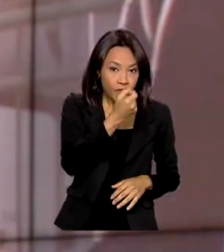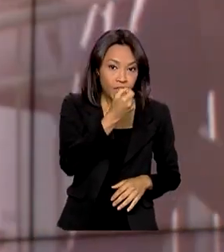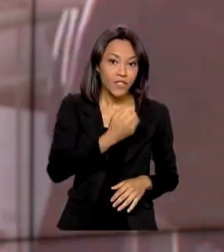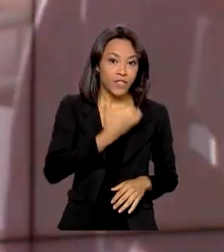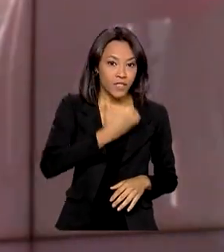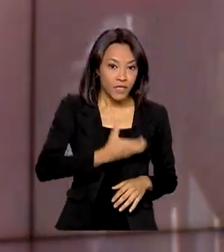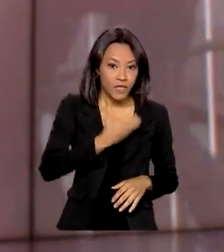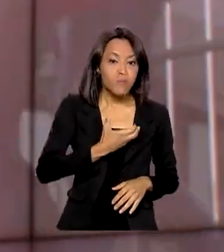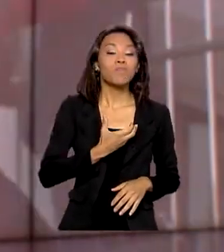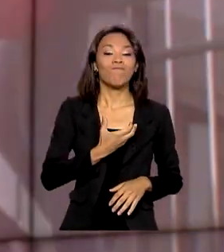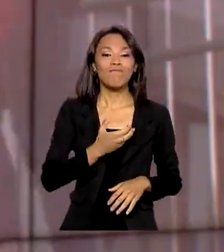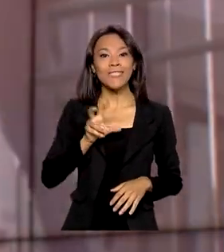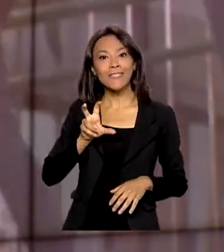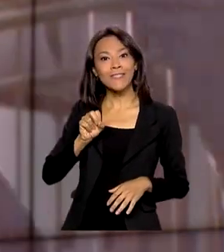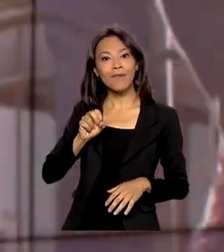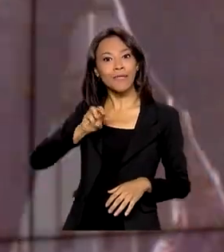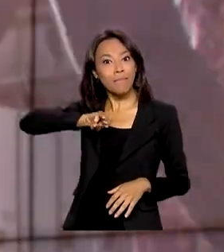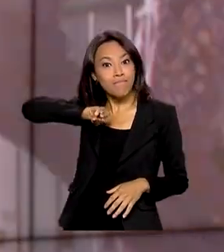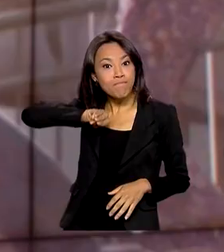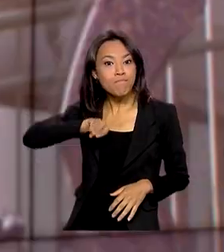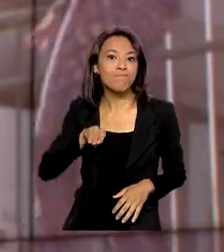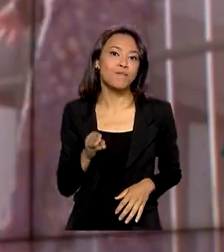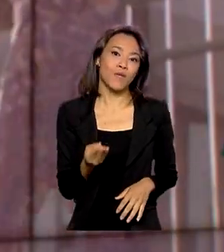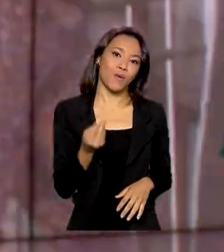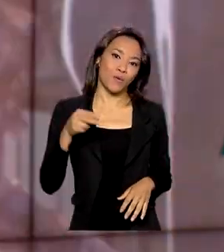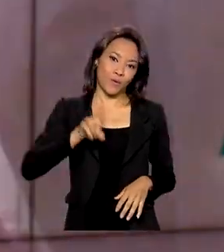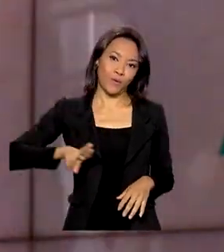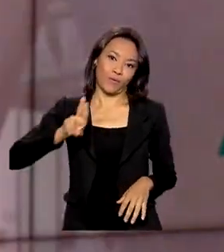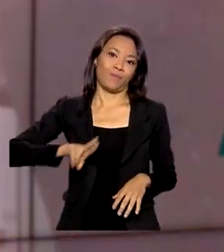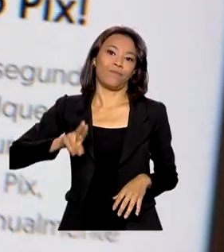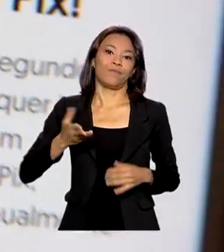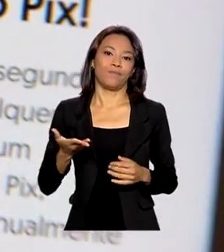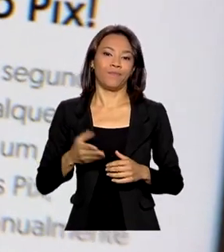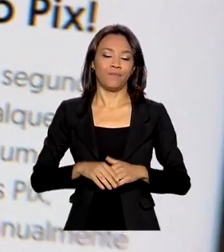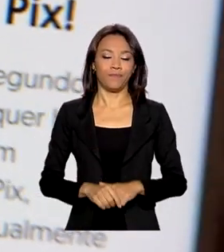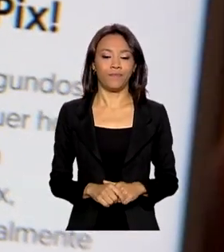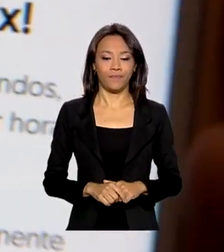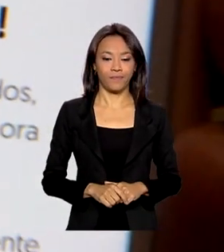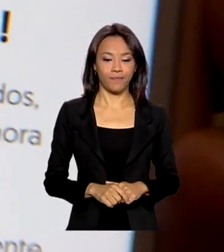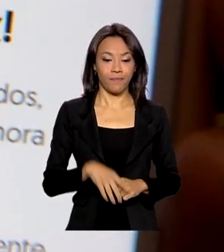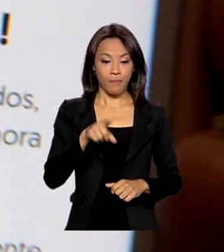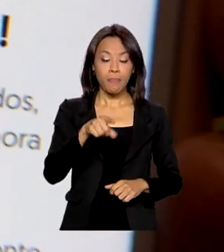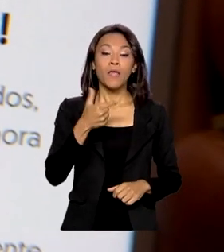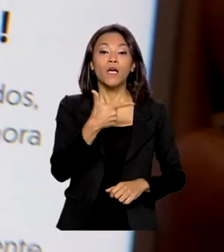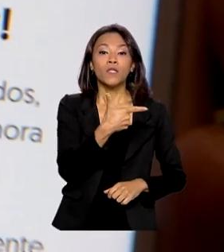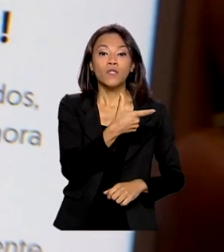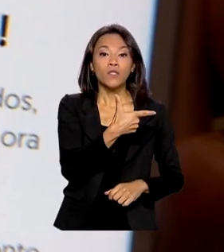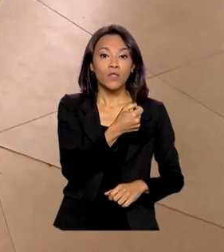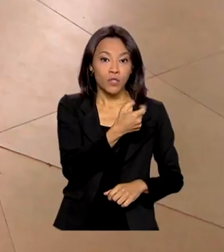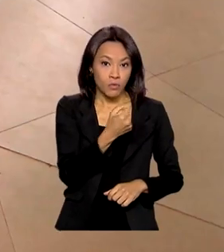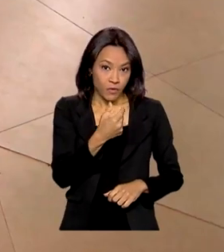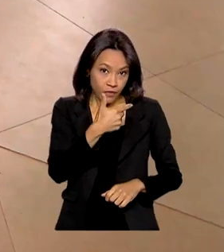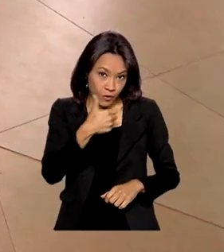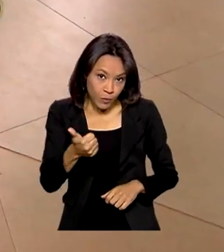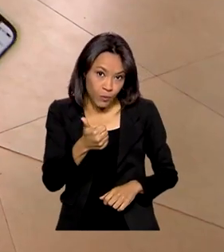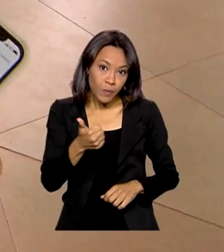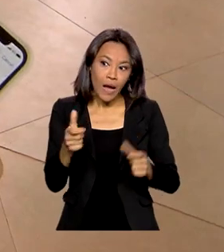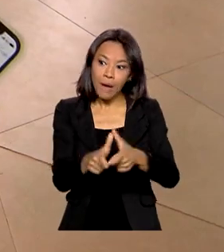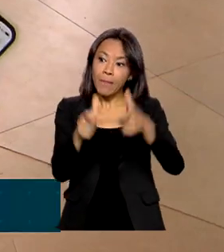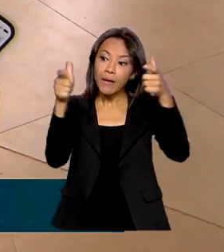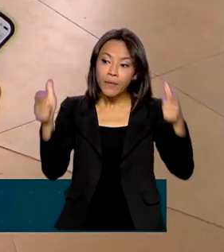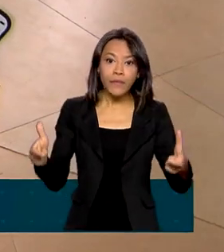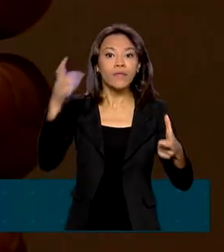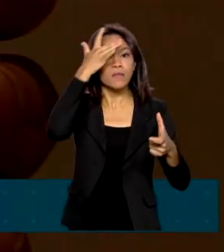foram mais de 50 milhões de transações registradas. Em 2021, a maioria dos brasileiros